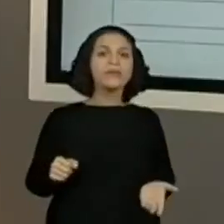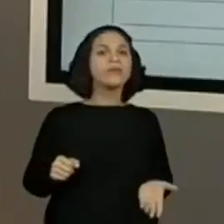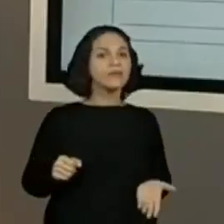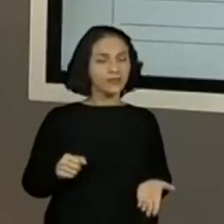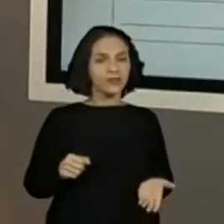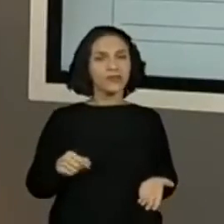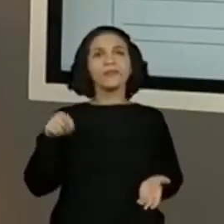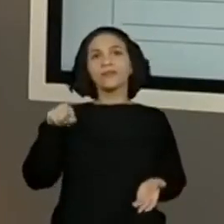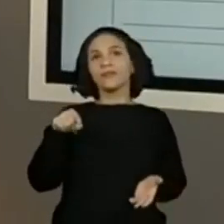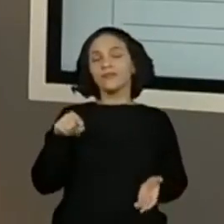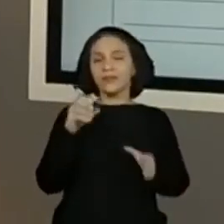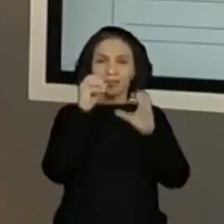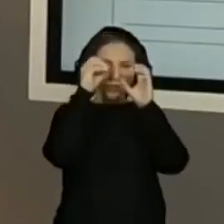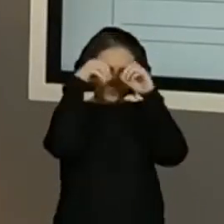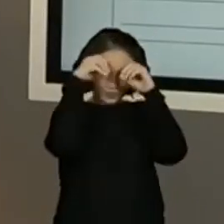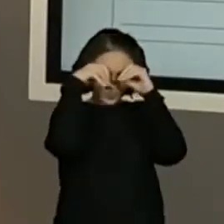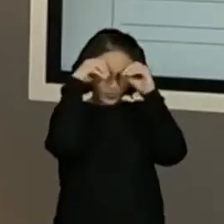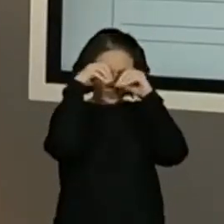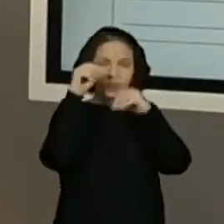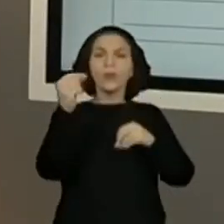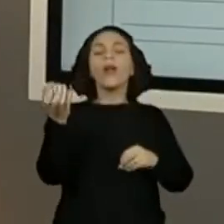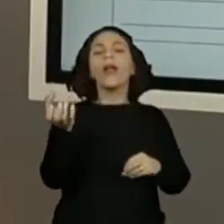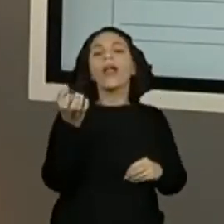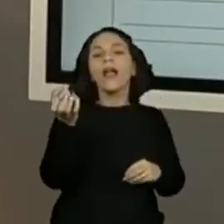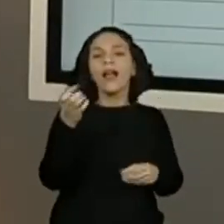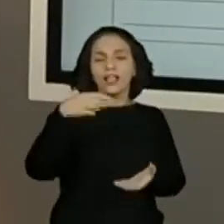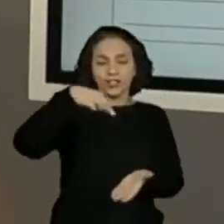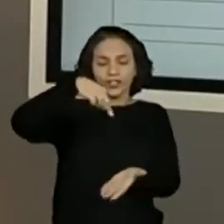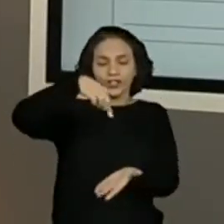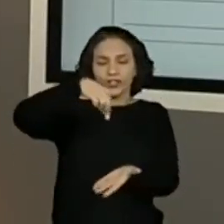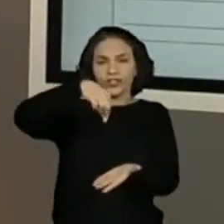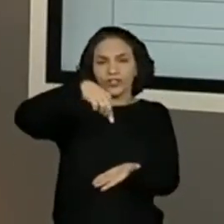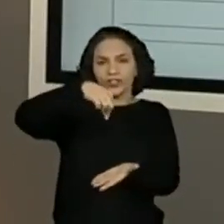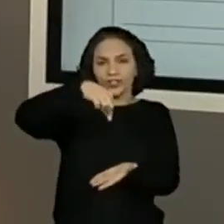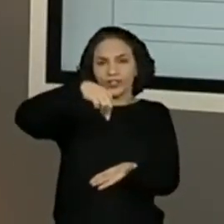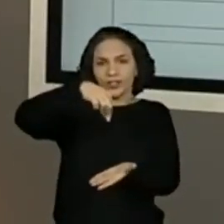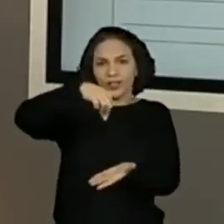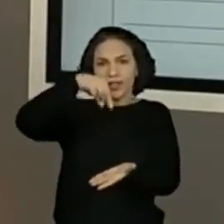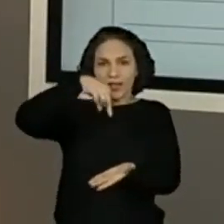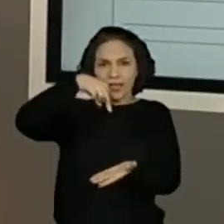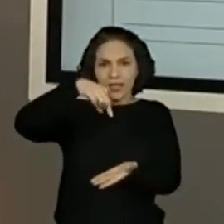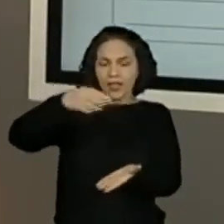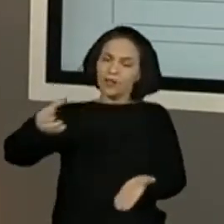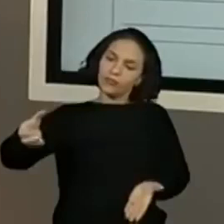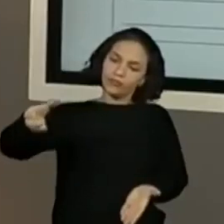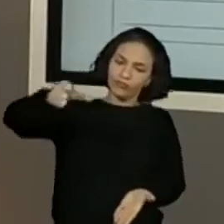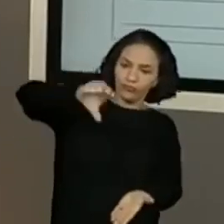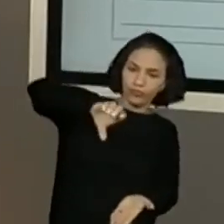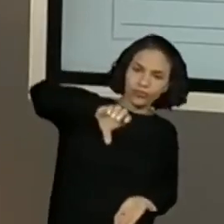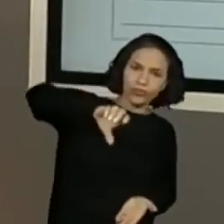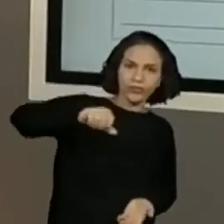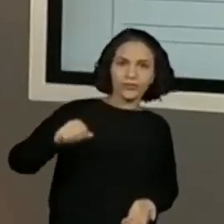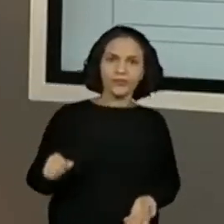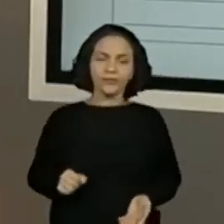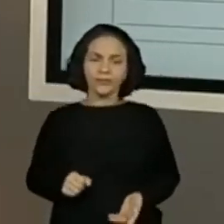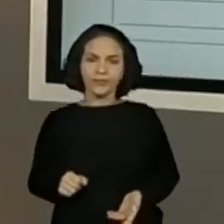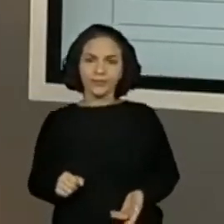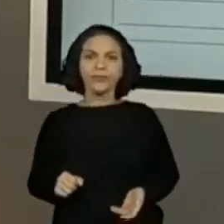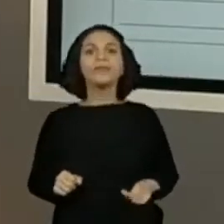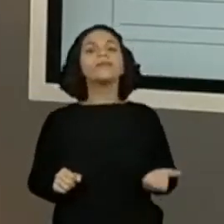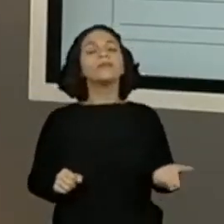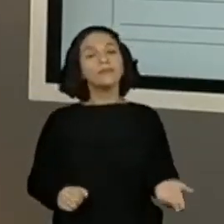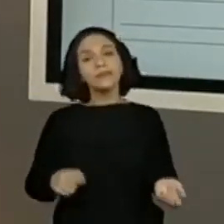nosso vilão, ele queria jogar tinta no lago. Todos esses acontecimentos, a gente